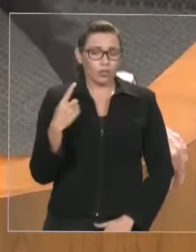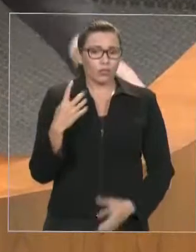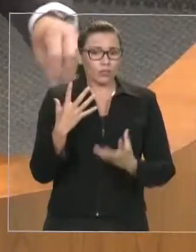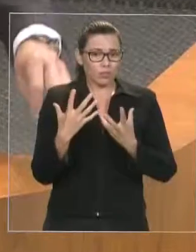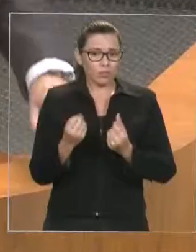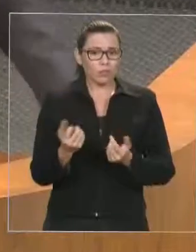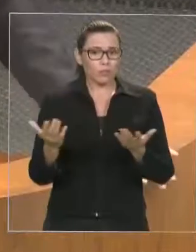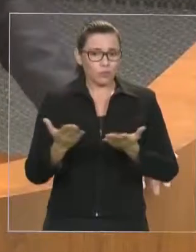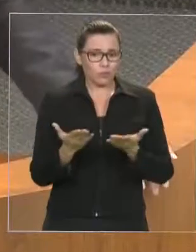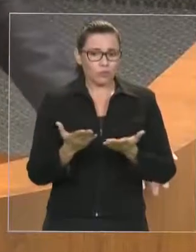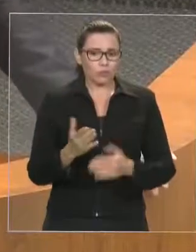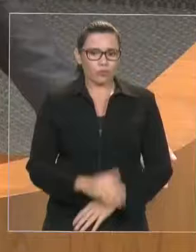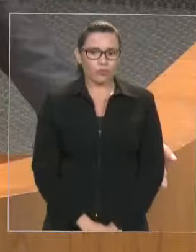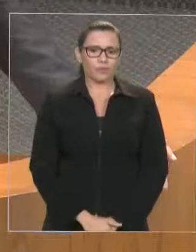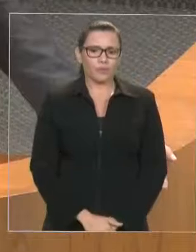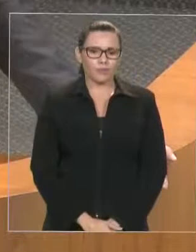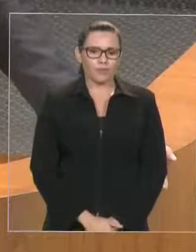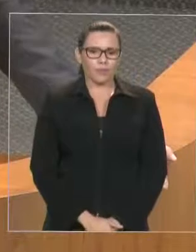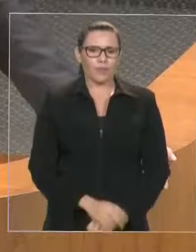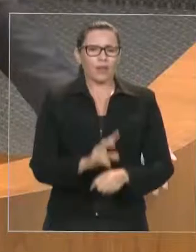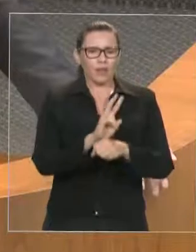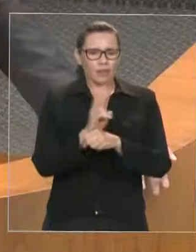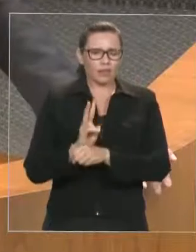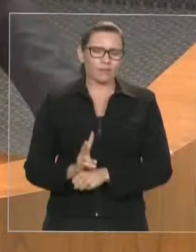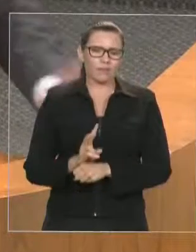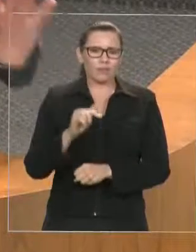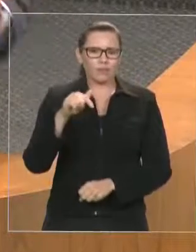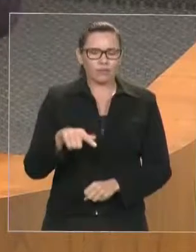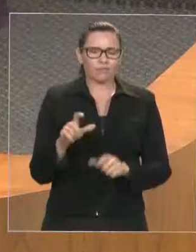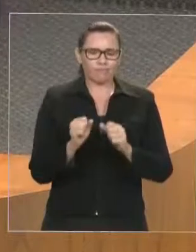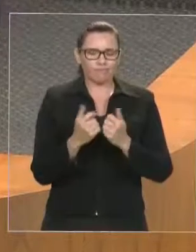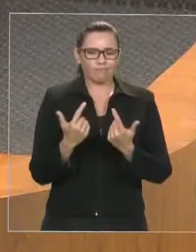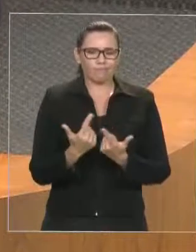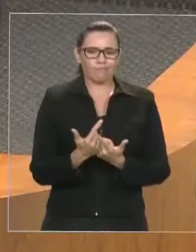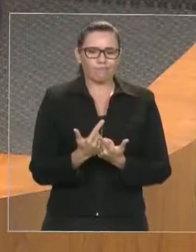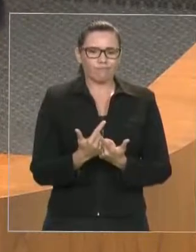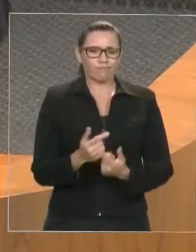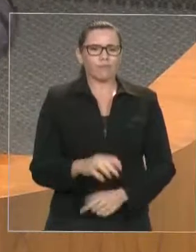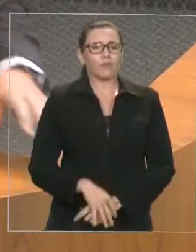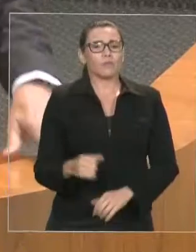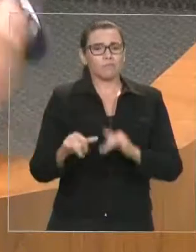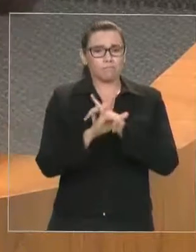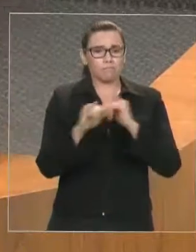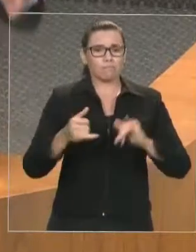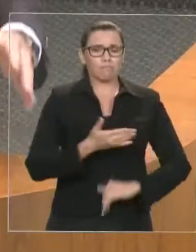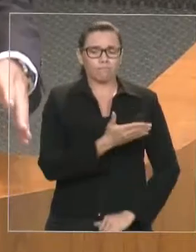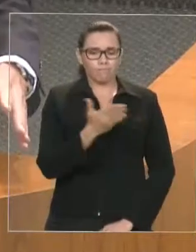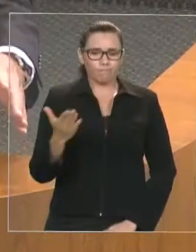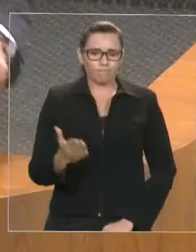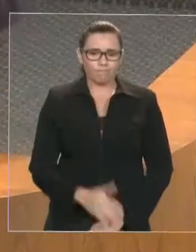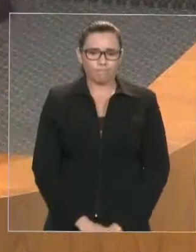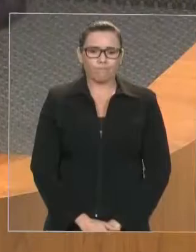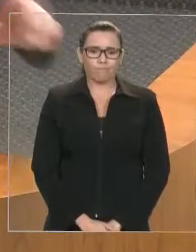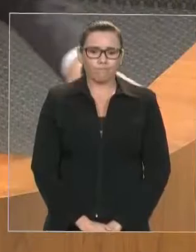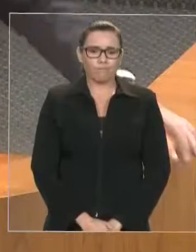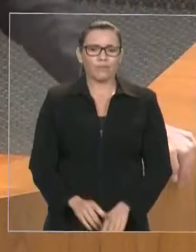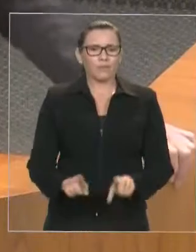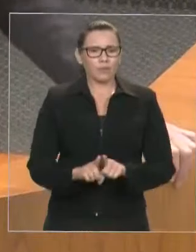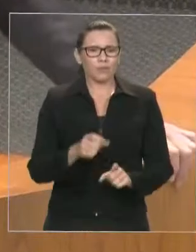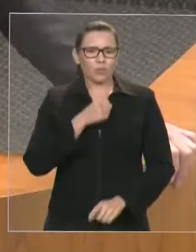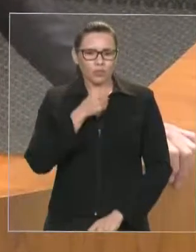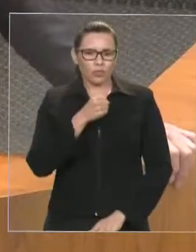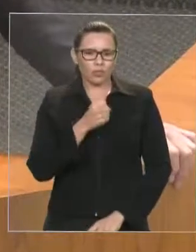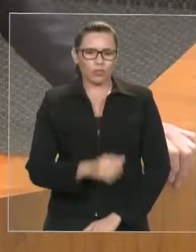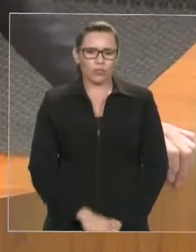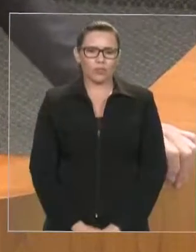é em função da defesa desse Parlamento. E digo a vossas excelências e aos jornalistas que não é nada